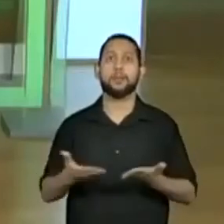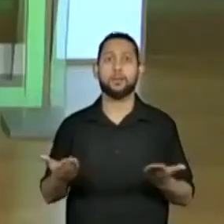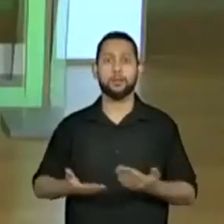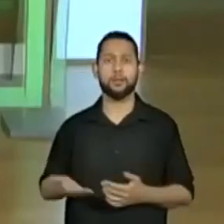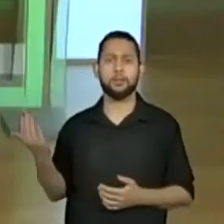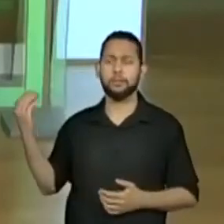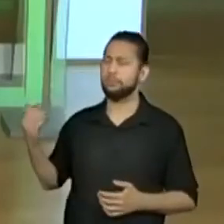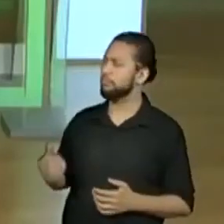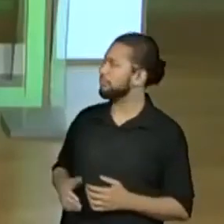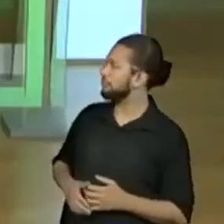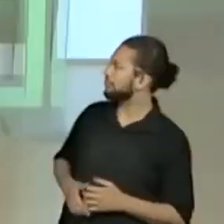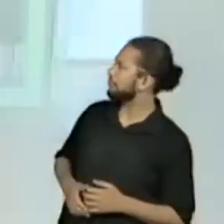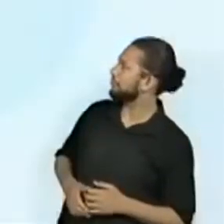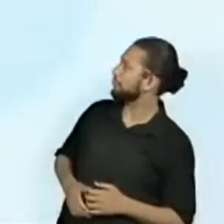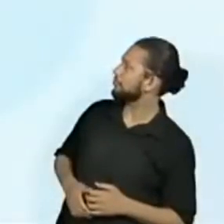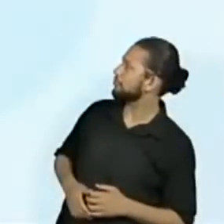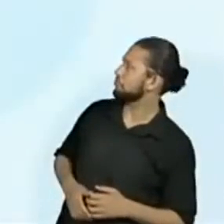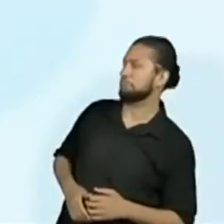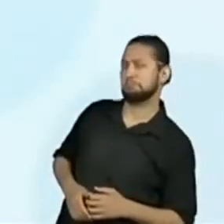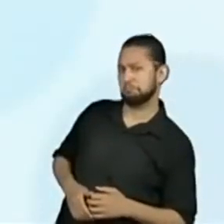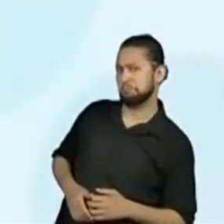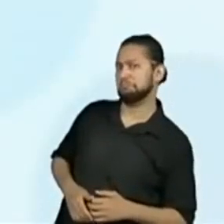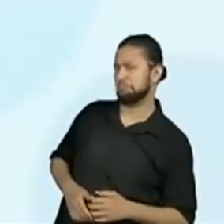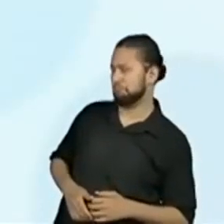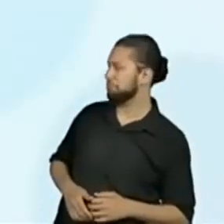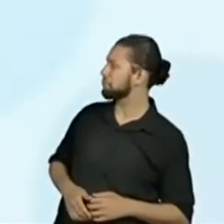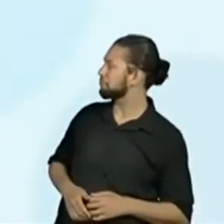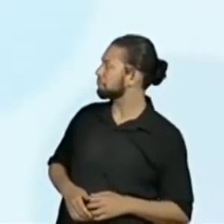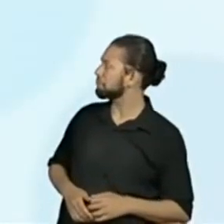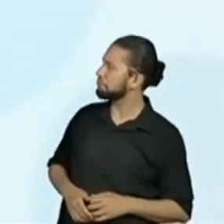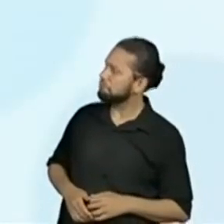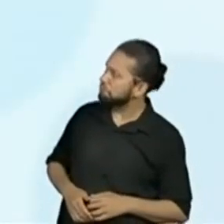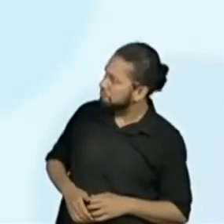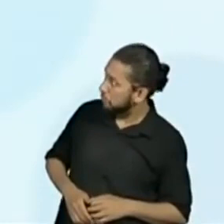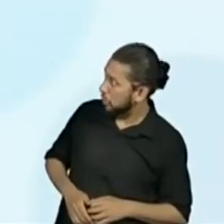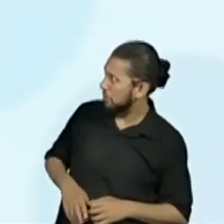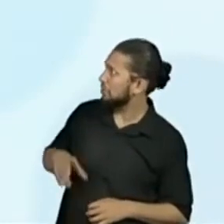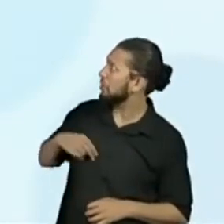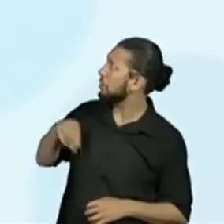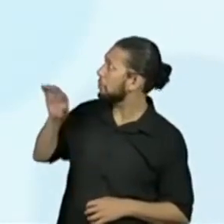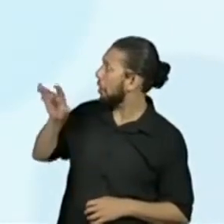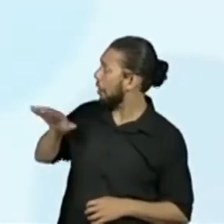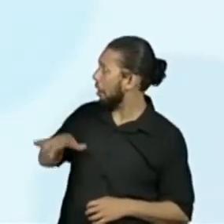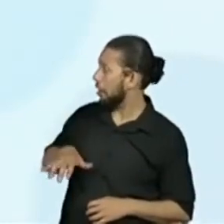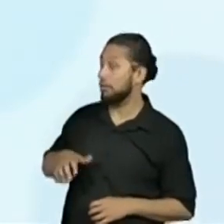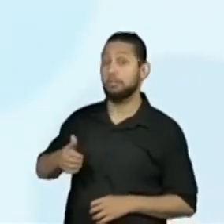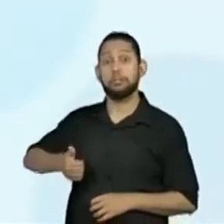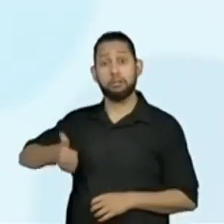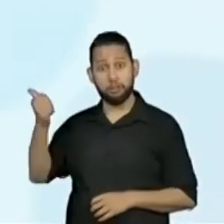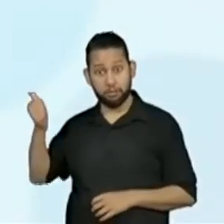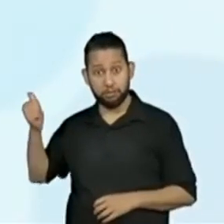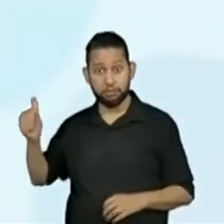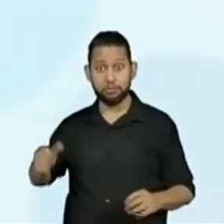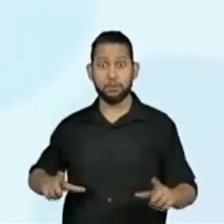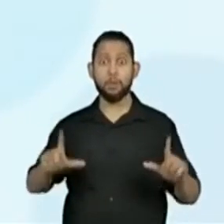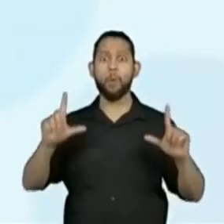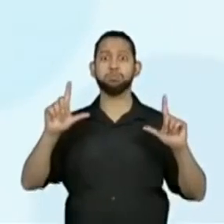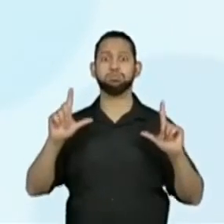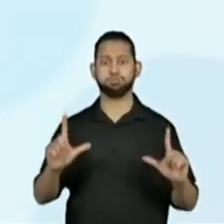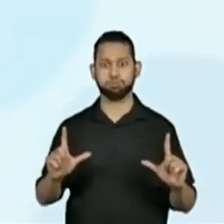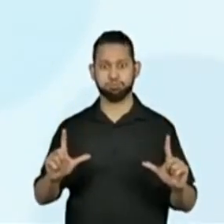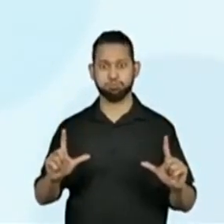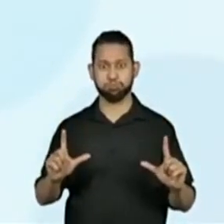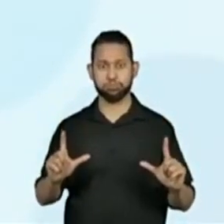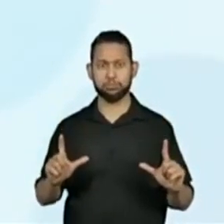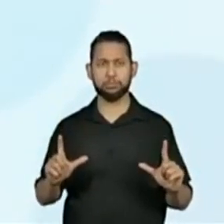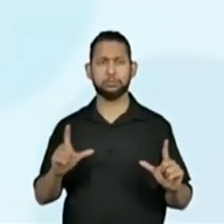parte. A segunda parte de um texto de regras de brincadeira, traz para a